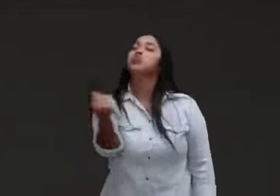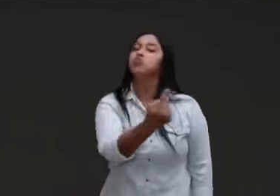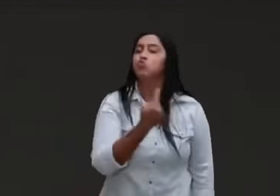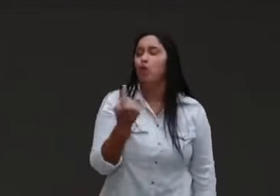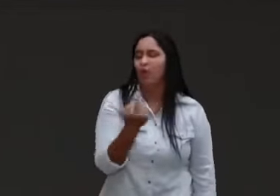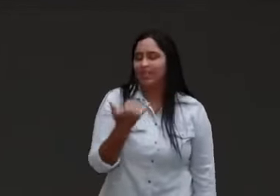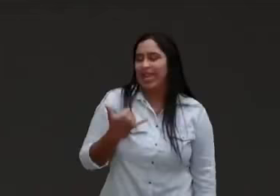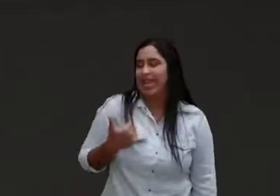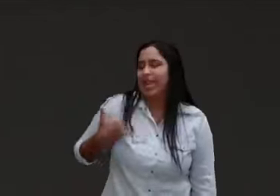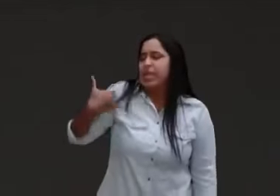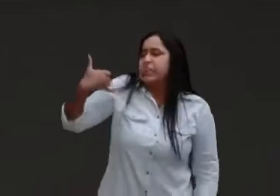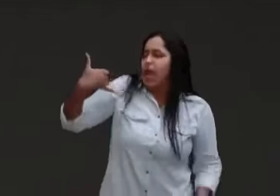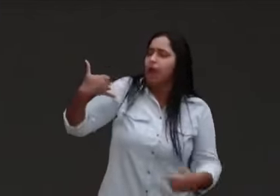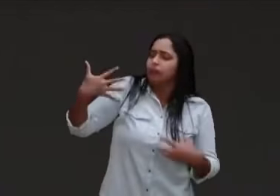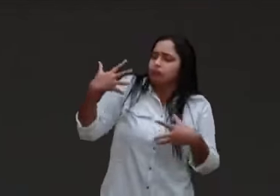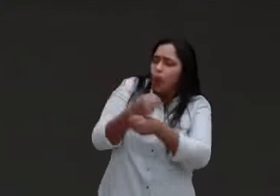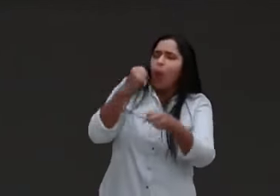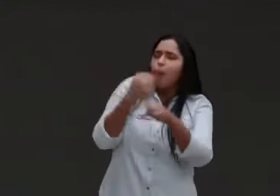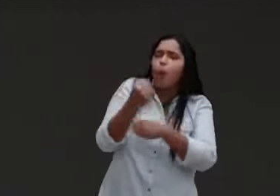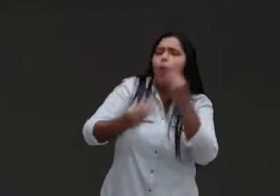maturidade por escolhas,